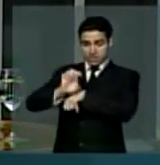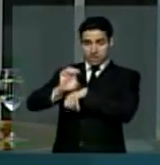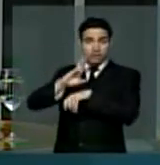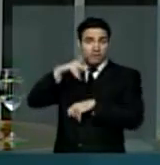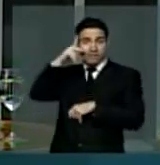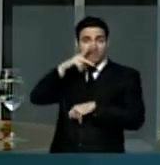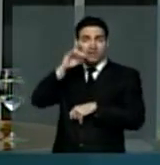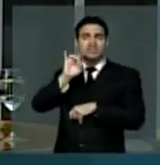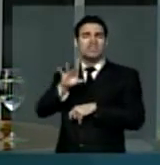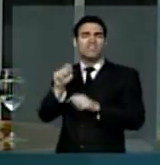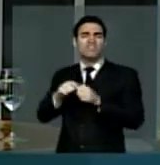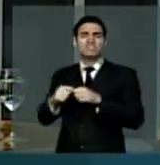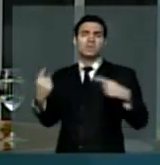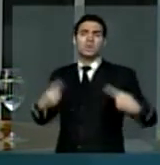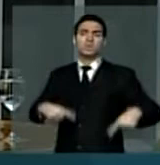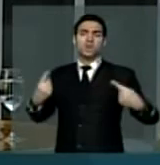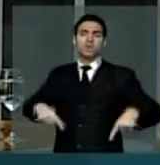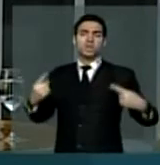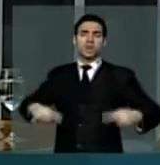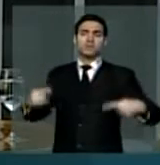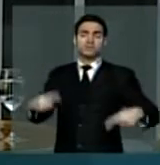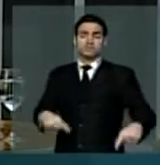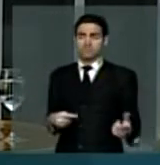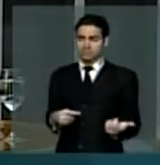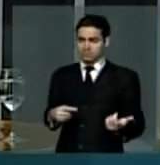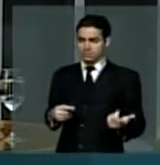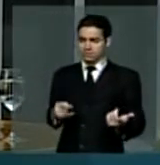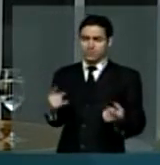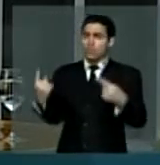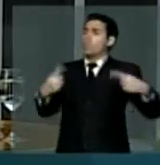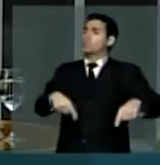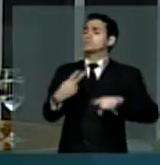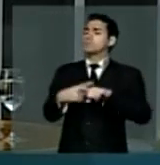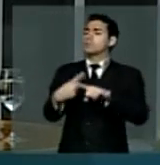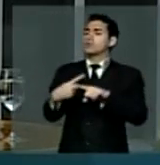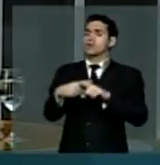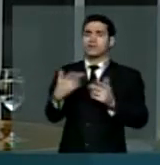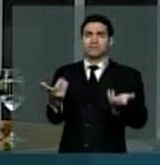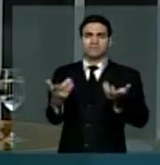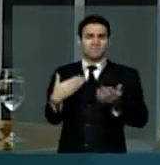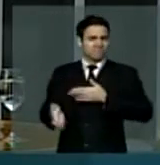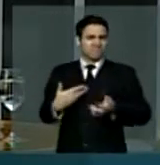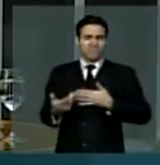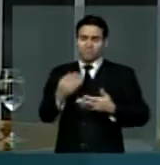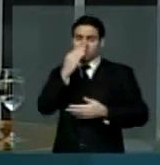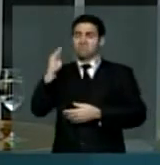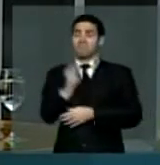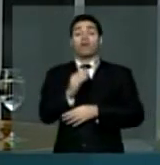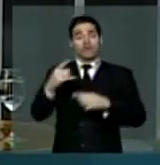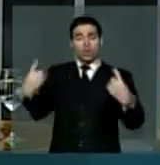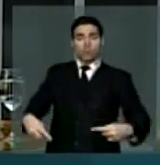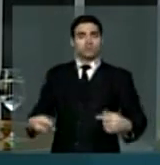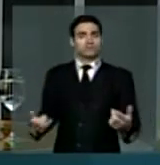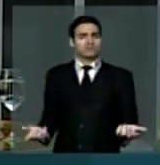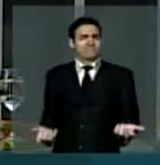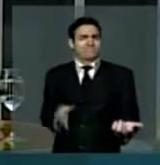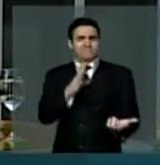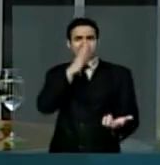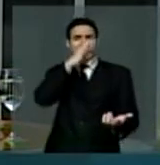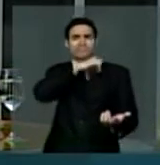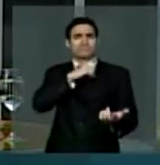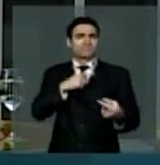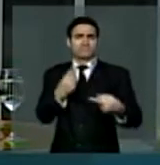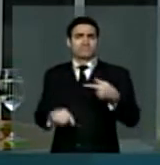oposição só por fazer, sem conteúdo programático, sem apresentação de propostas alternativas